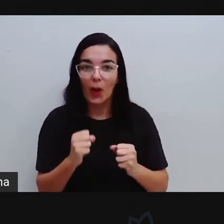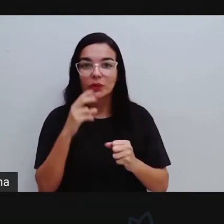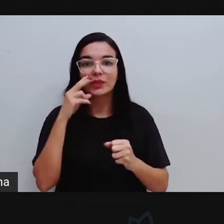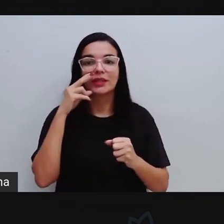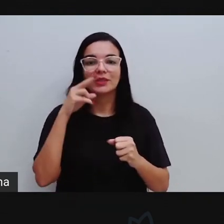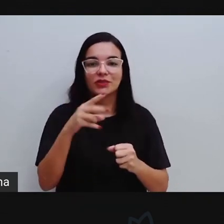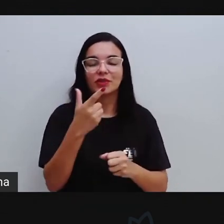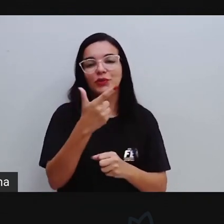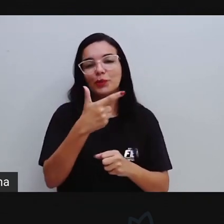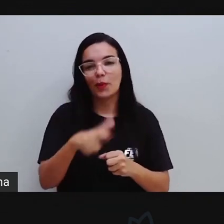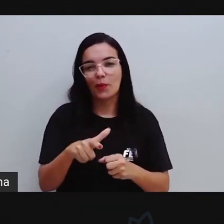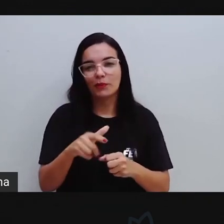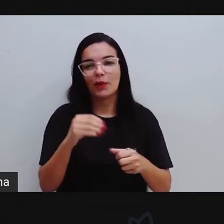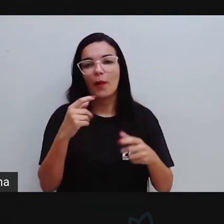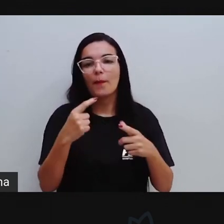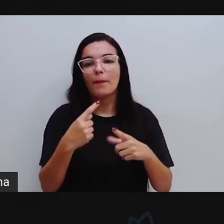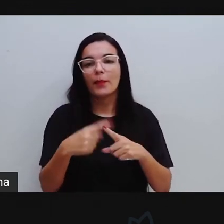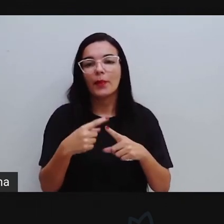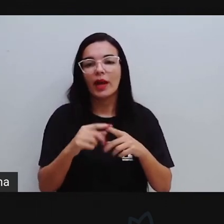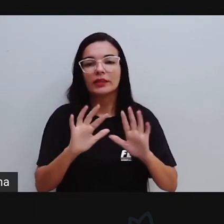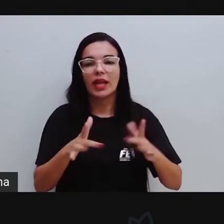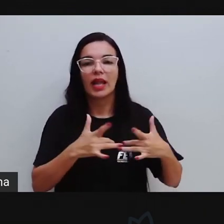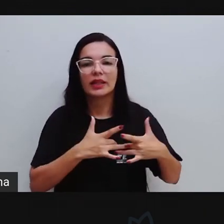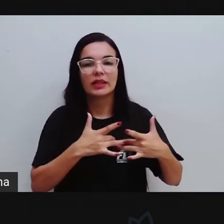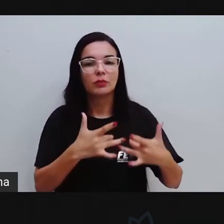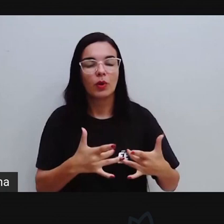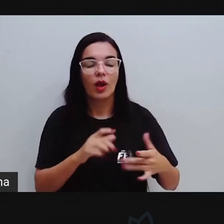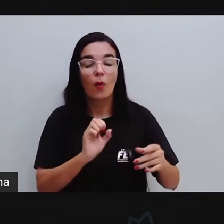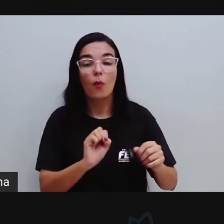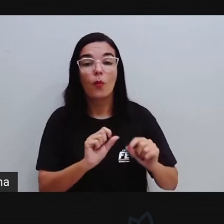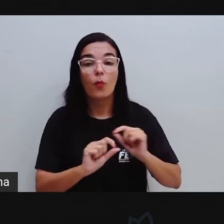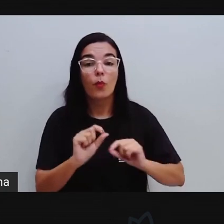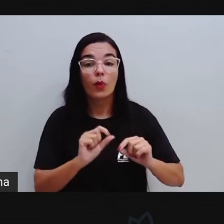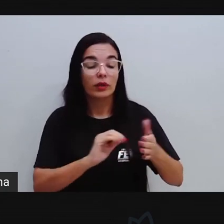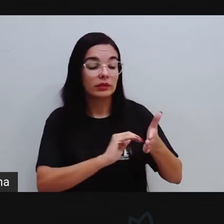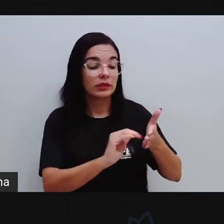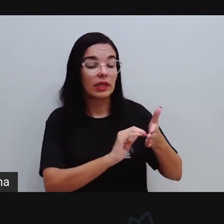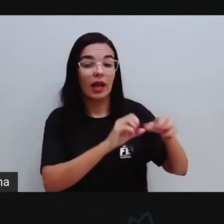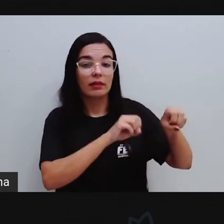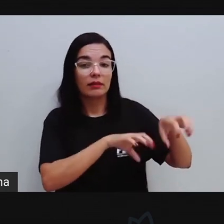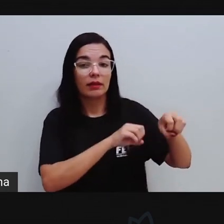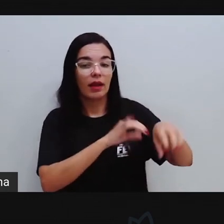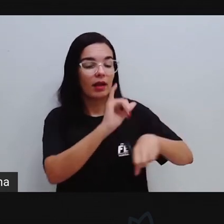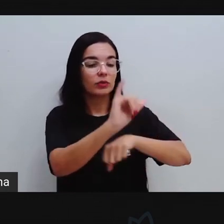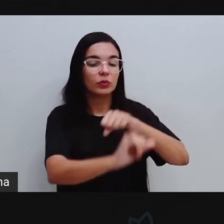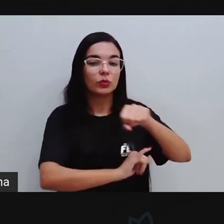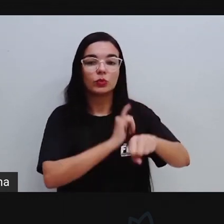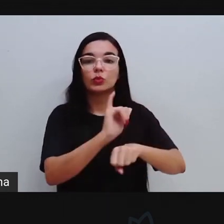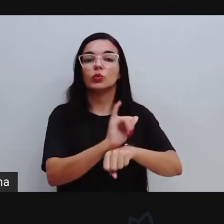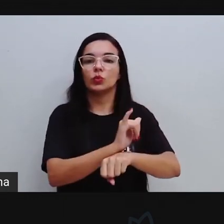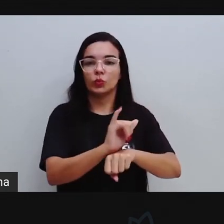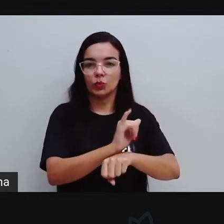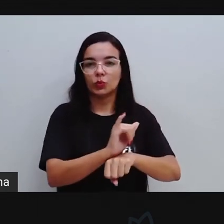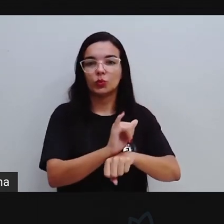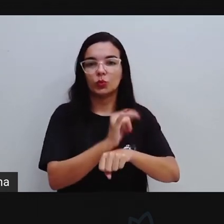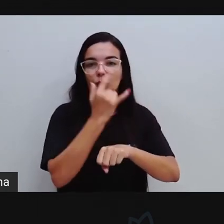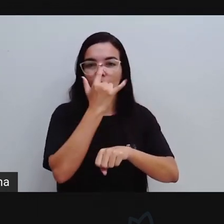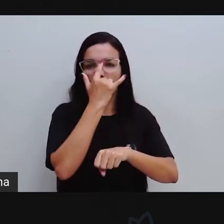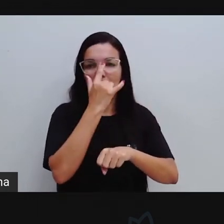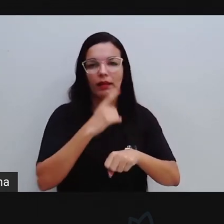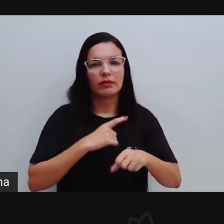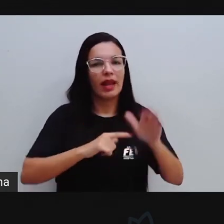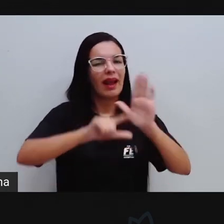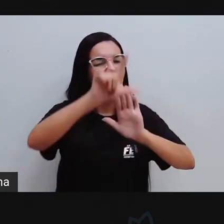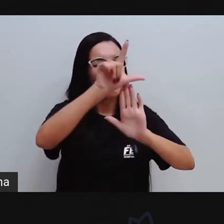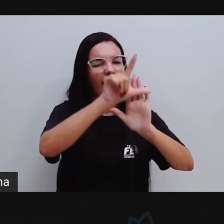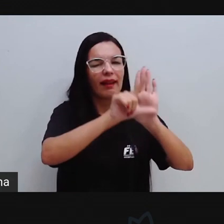disponíveis no nosso canal da Seduc de Feira de Santana, lá no YouTube, certo? Nós temos um canal no YouTube com todas essas aulas,